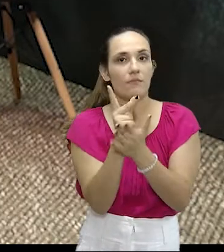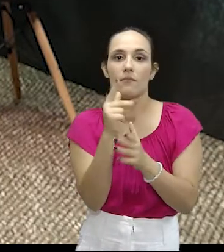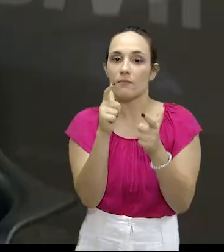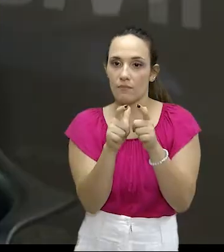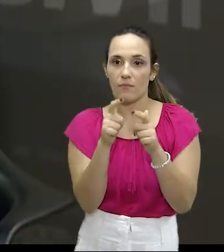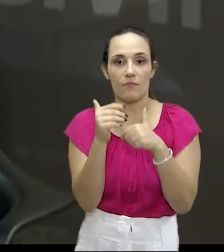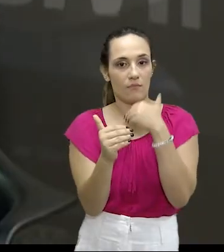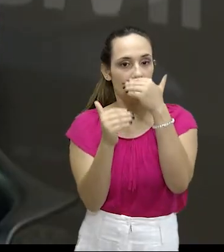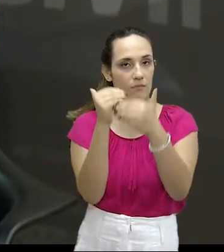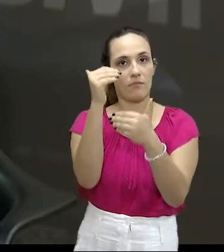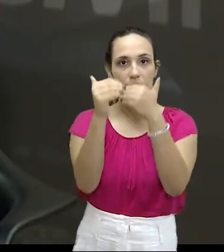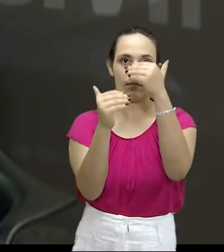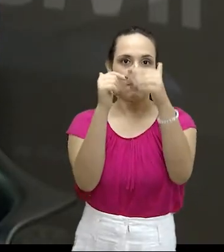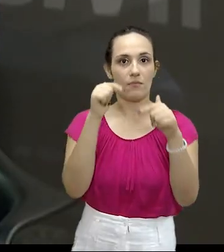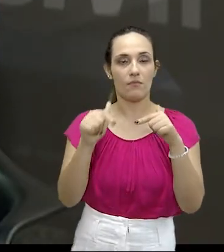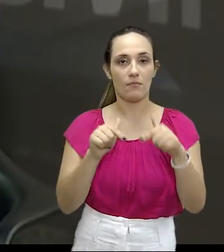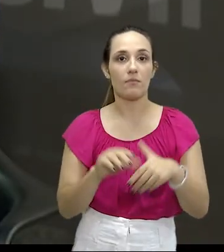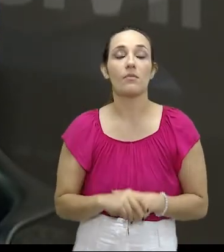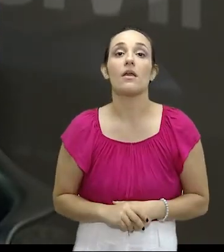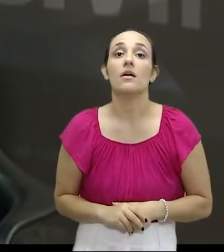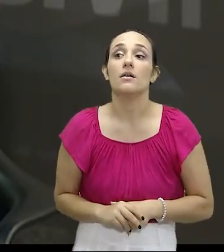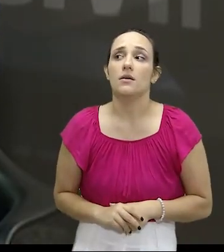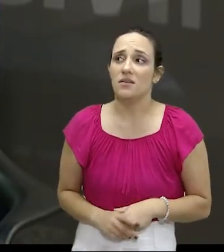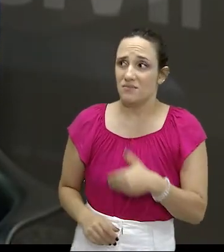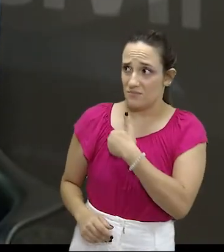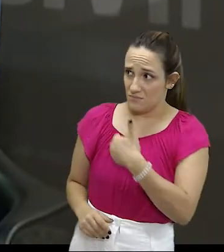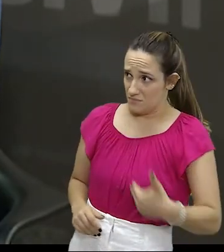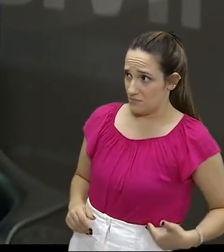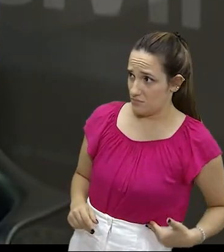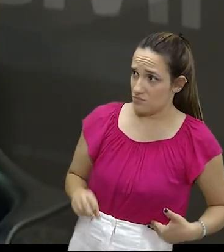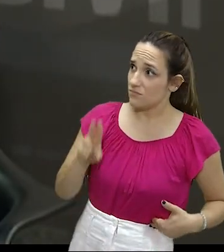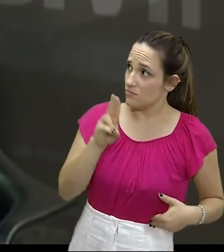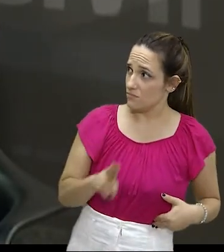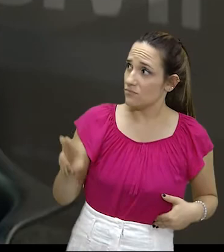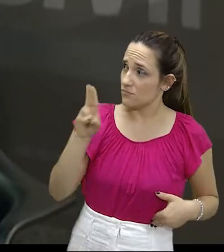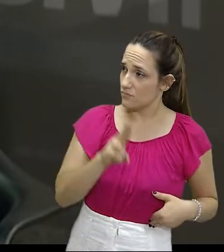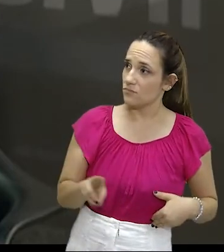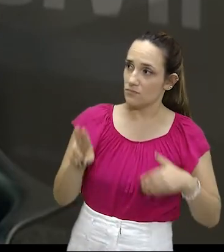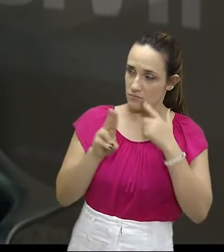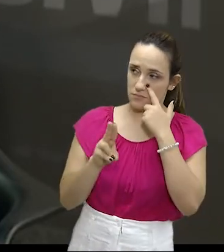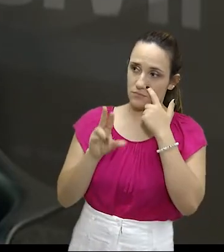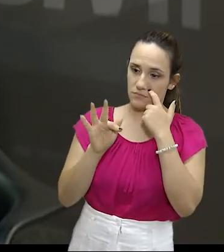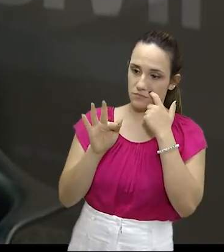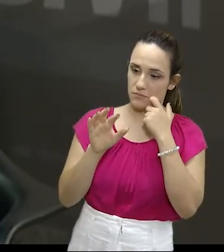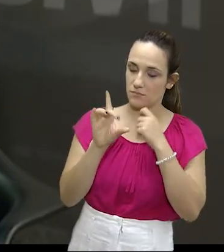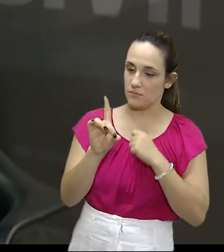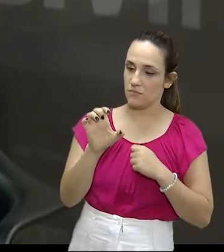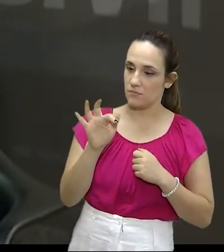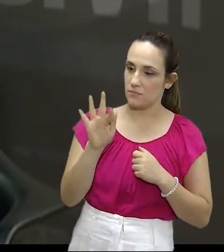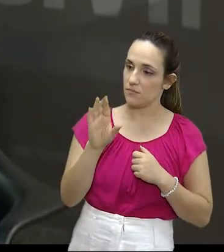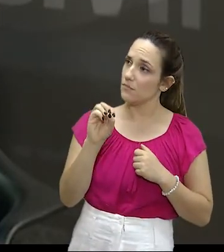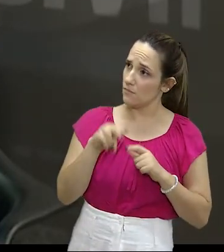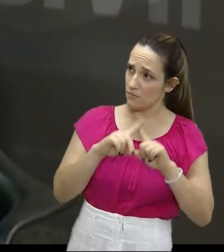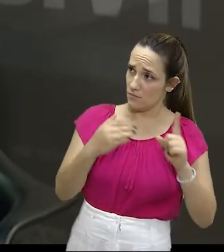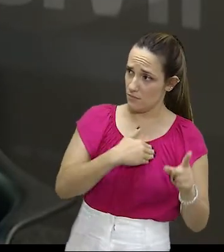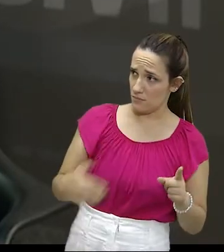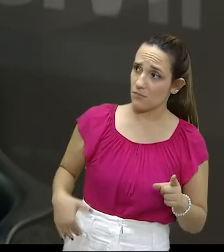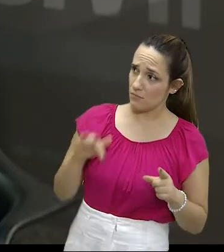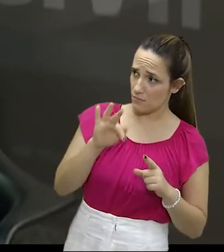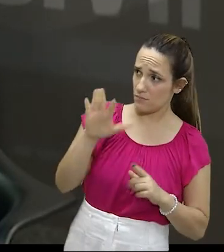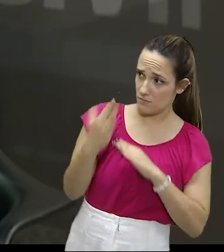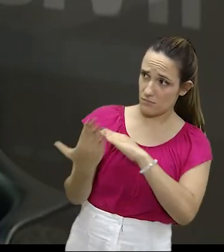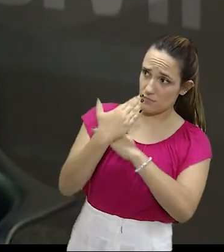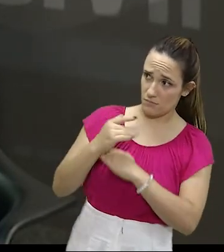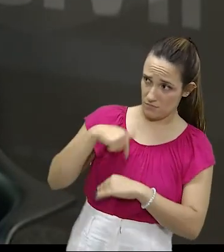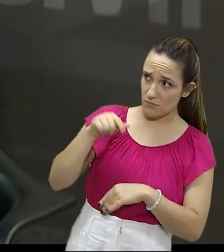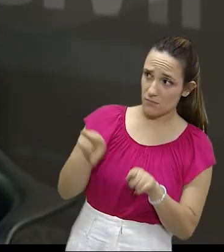atuações. Doutor, o governo do estado tem equipado a Defron e o governo federal também dialoga com as forças estaduais para tratar sobre a